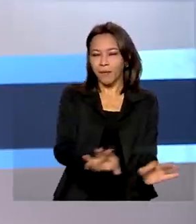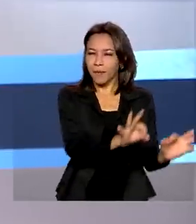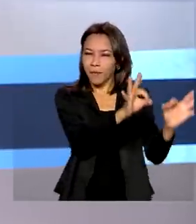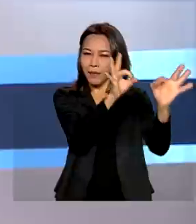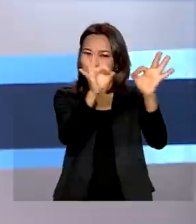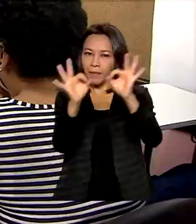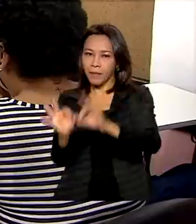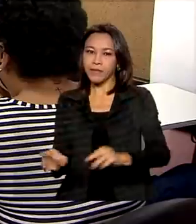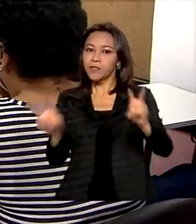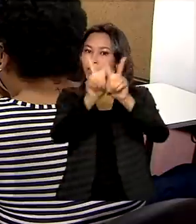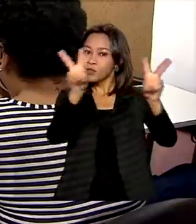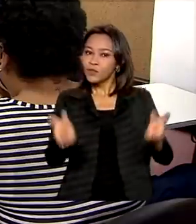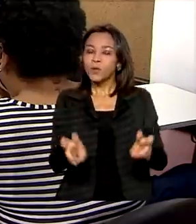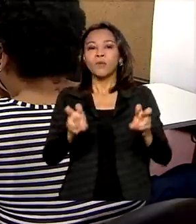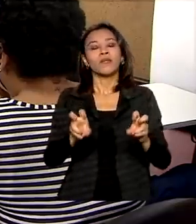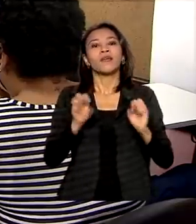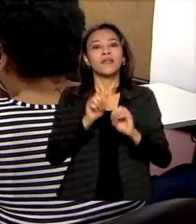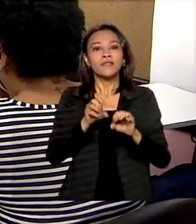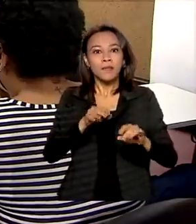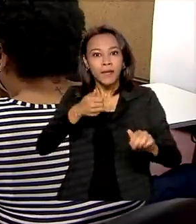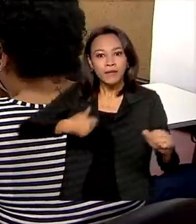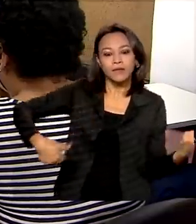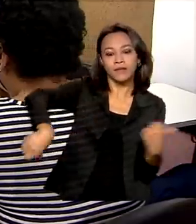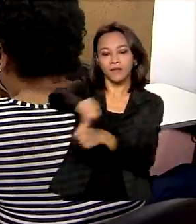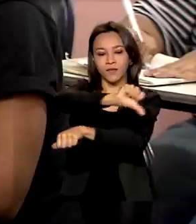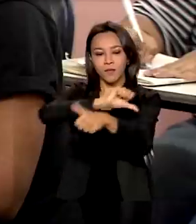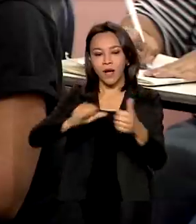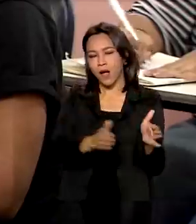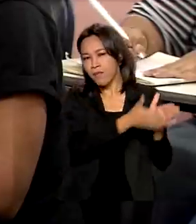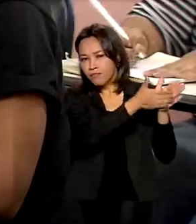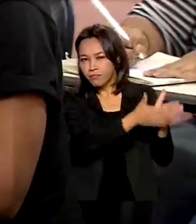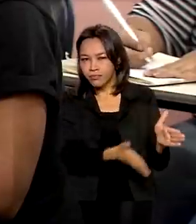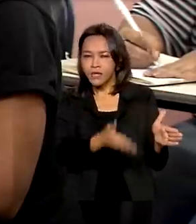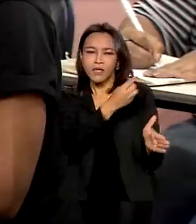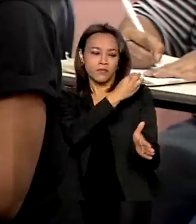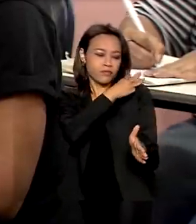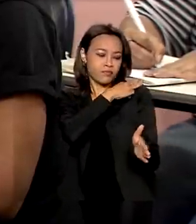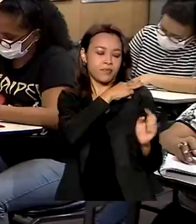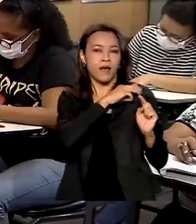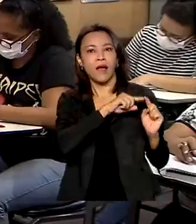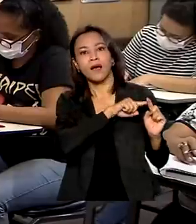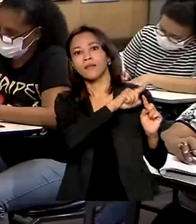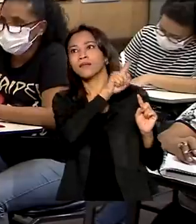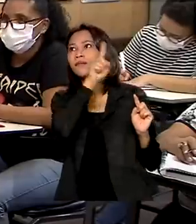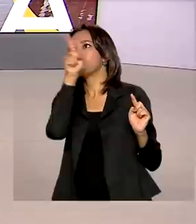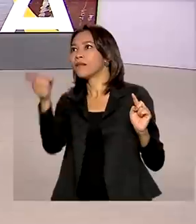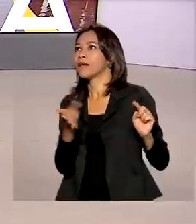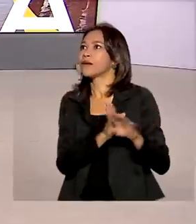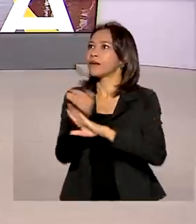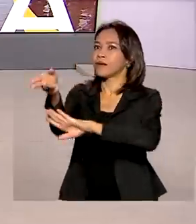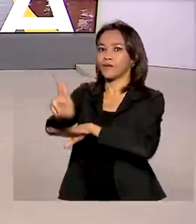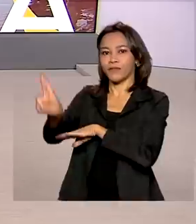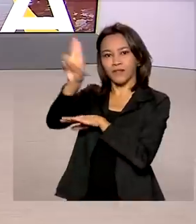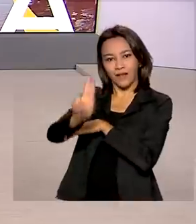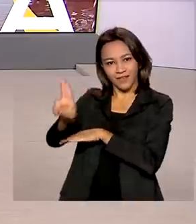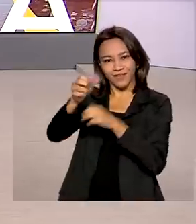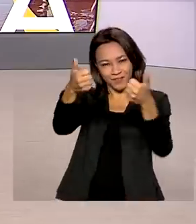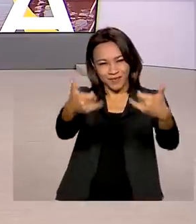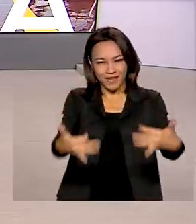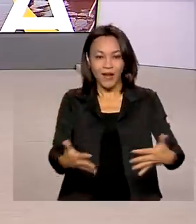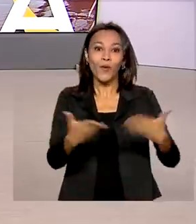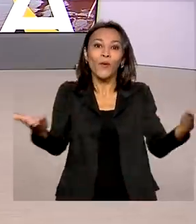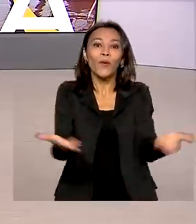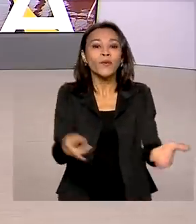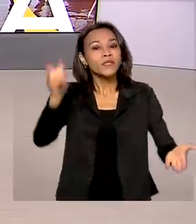Transformar, o caminho percorrido desde o ensino médio à tão sonhada faculdade. Hoje, quinta